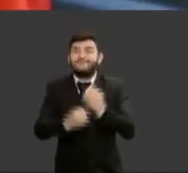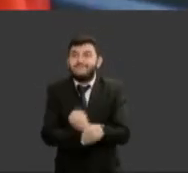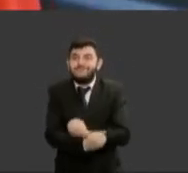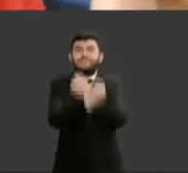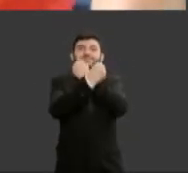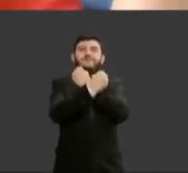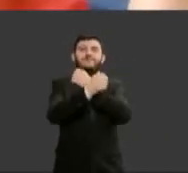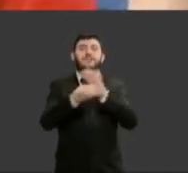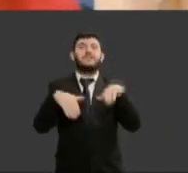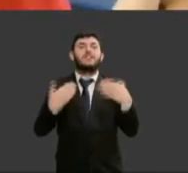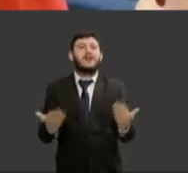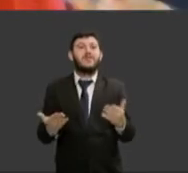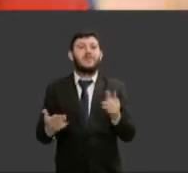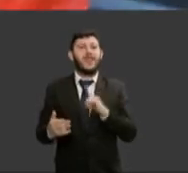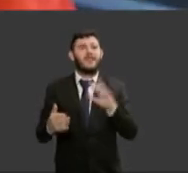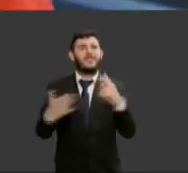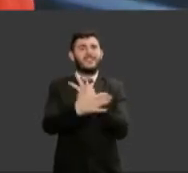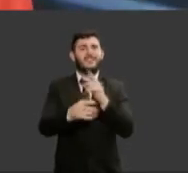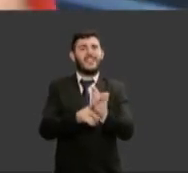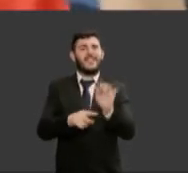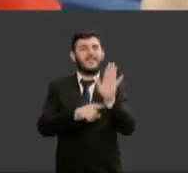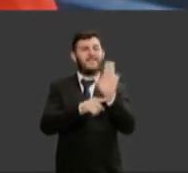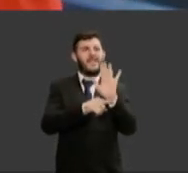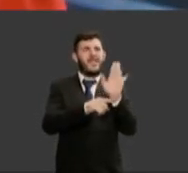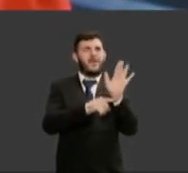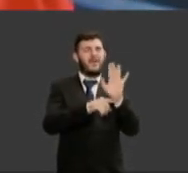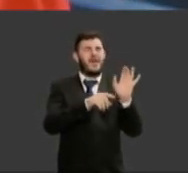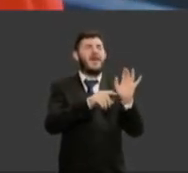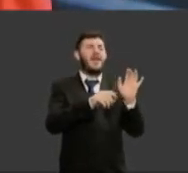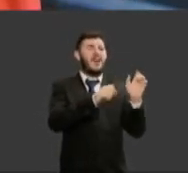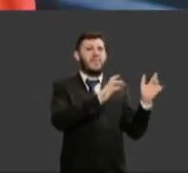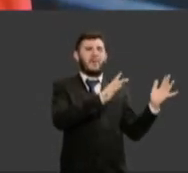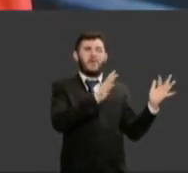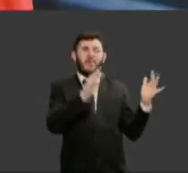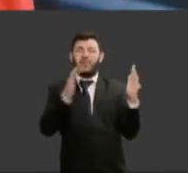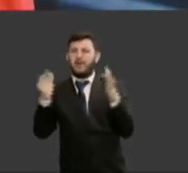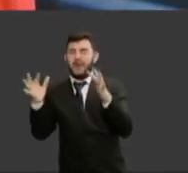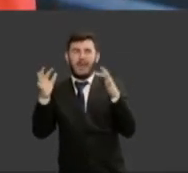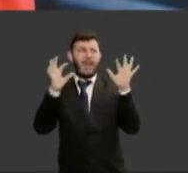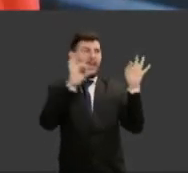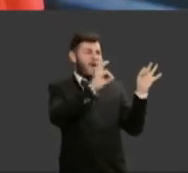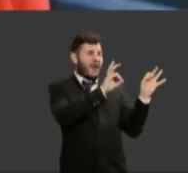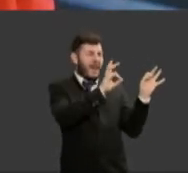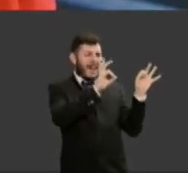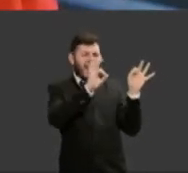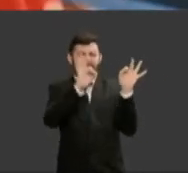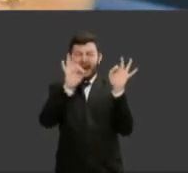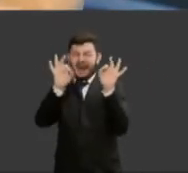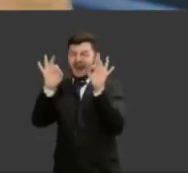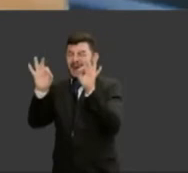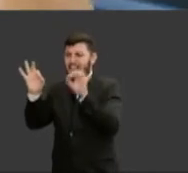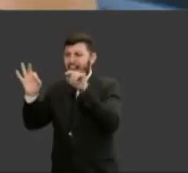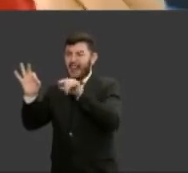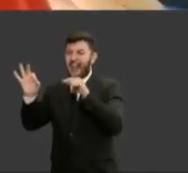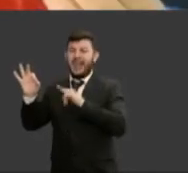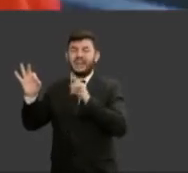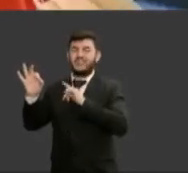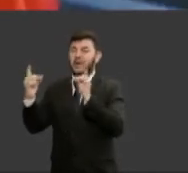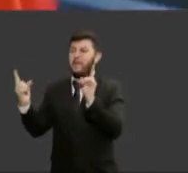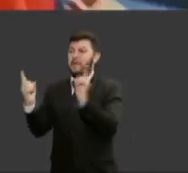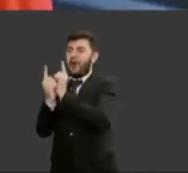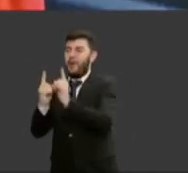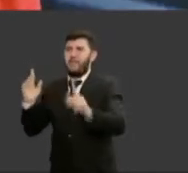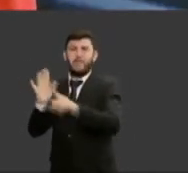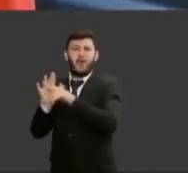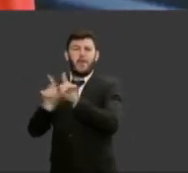aparecia lá no finalzinho numa cena quase nada para fazer mais mas nós ganhamos um filme inteiro